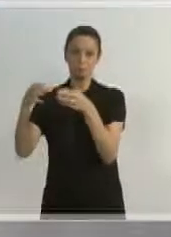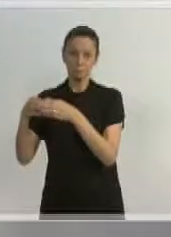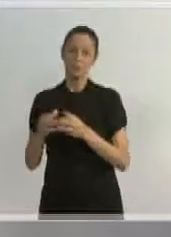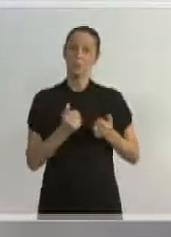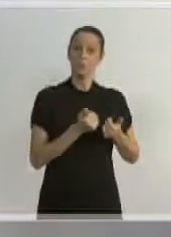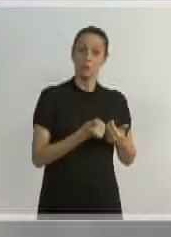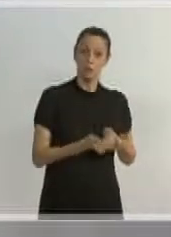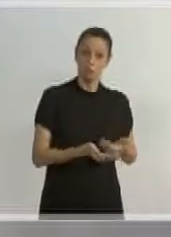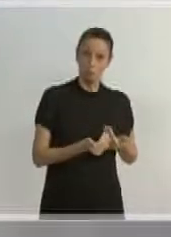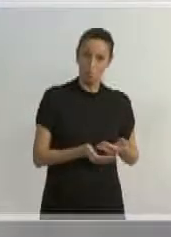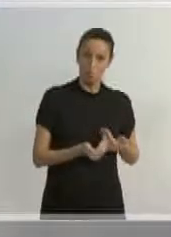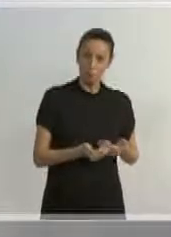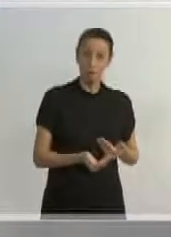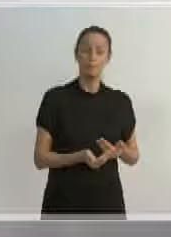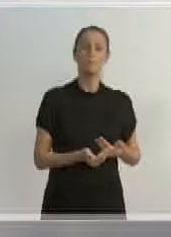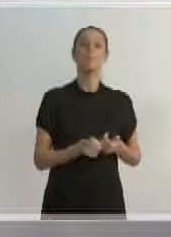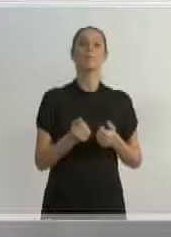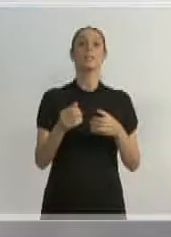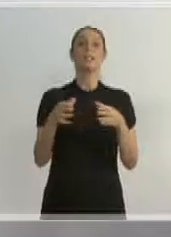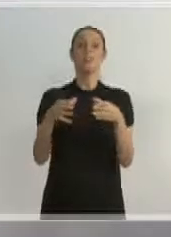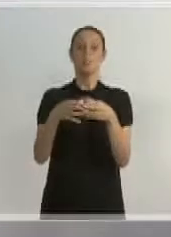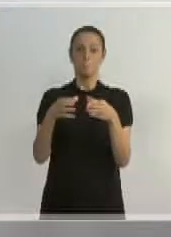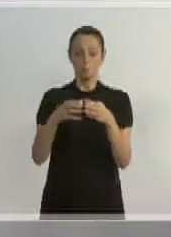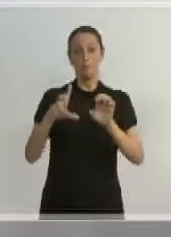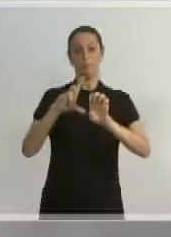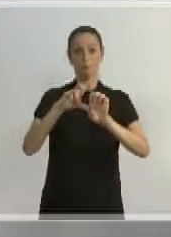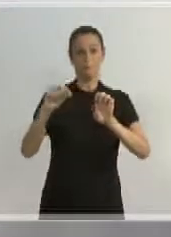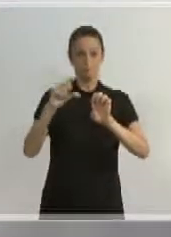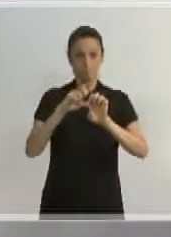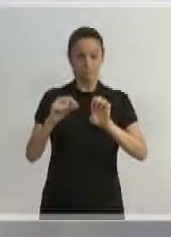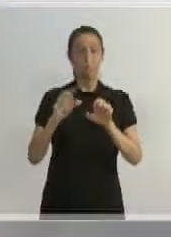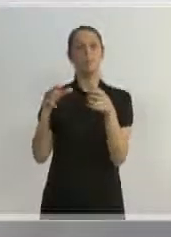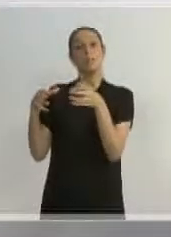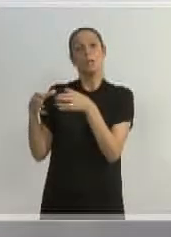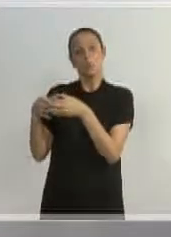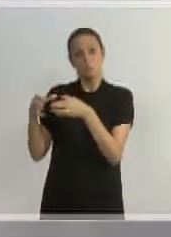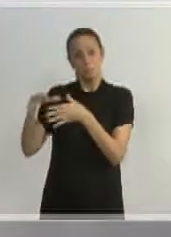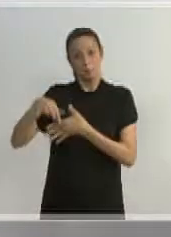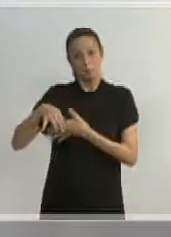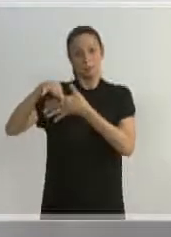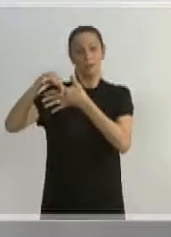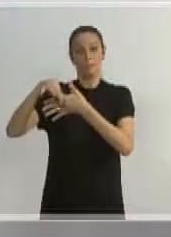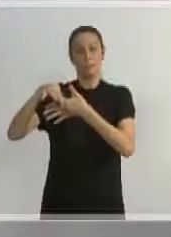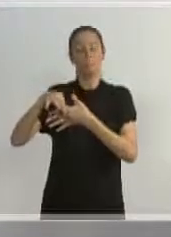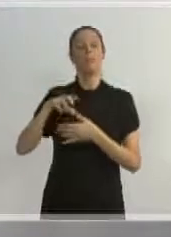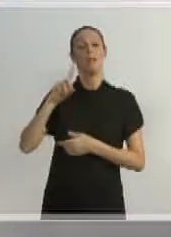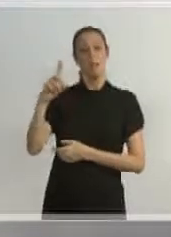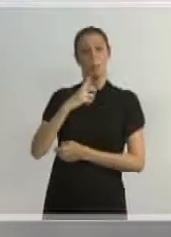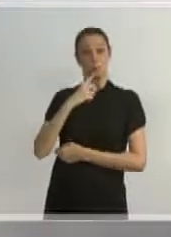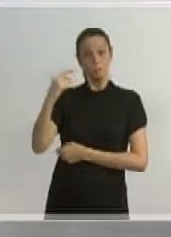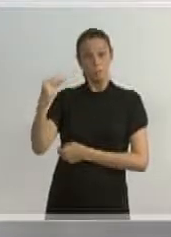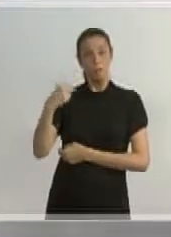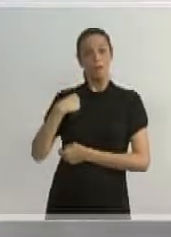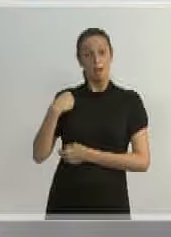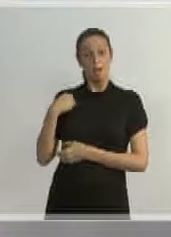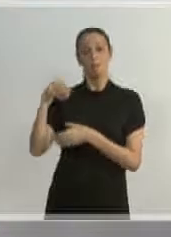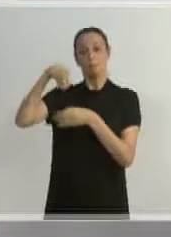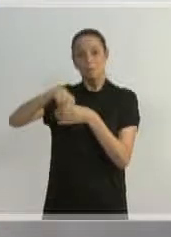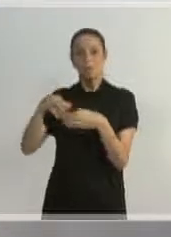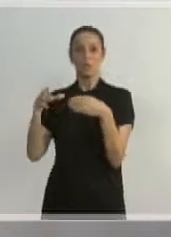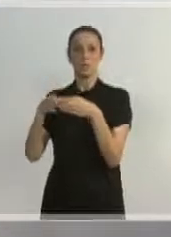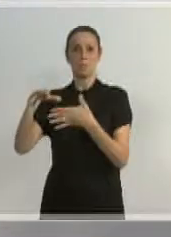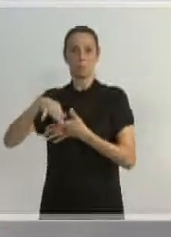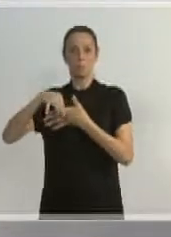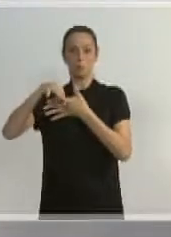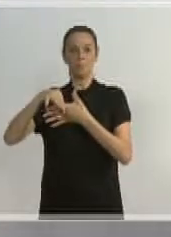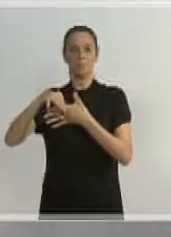jovens, RAPS, a gente tem a questão de empreendedores cívicos, e nós temos líderes. Eu fui selecionado para a categoria de líderes. Na gestão